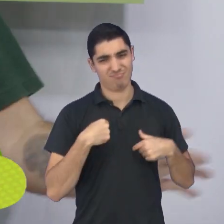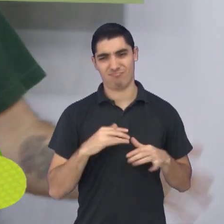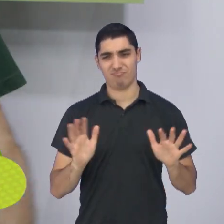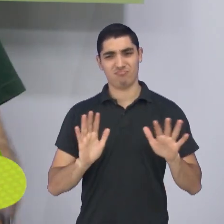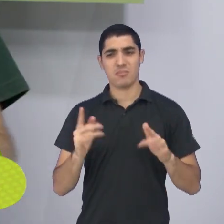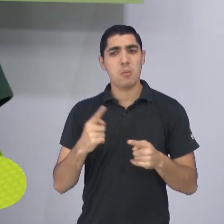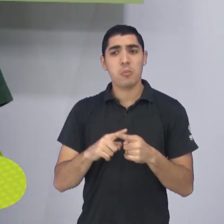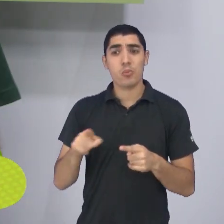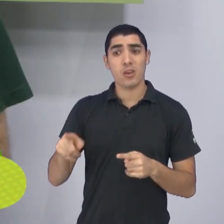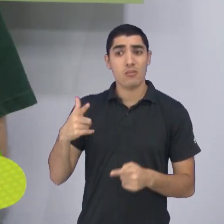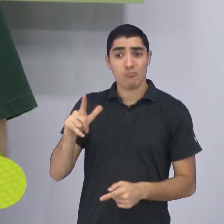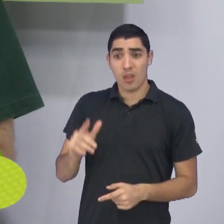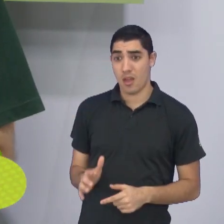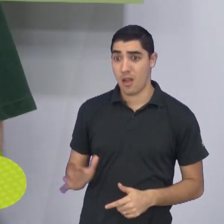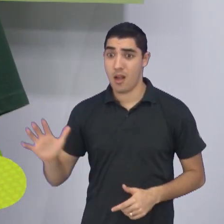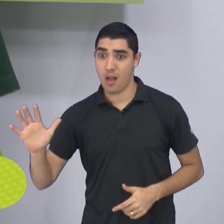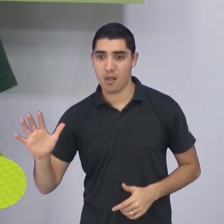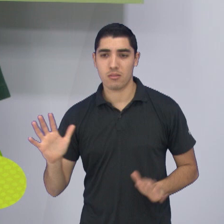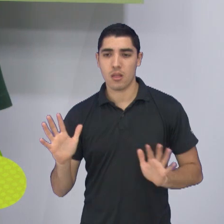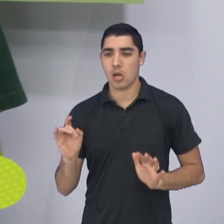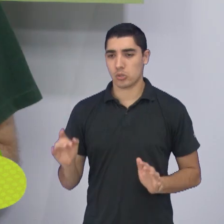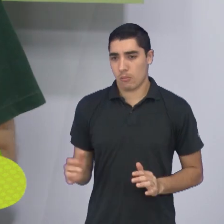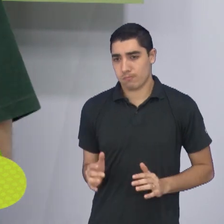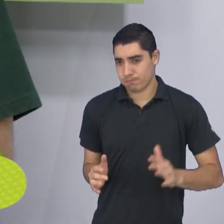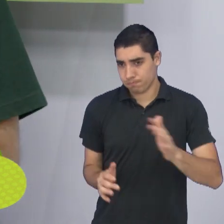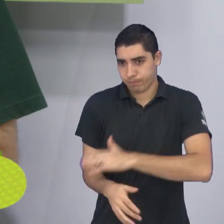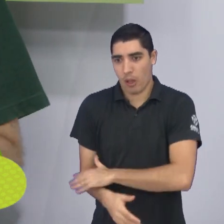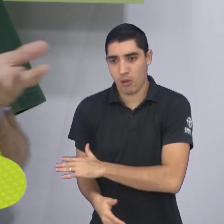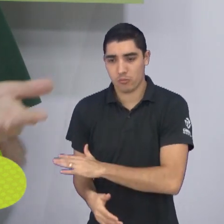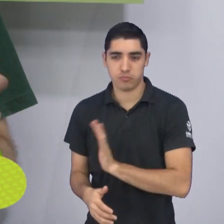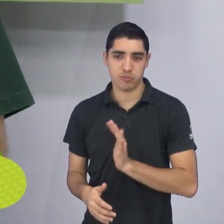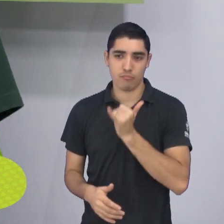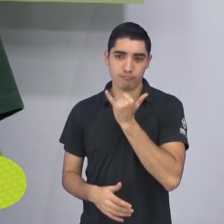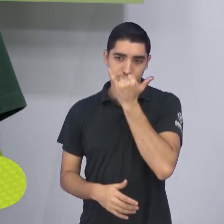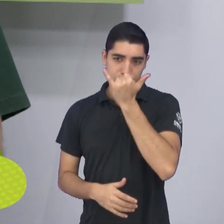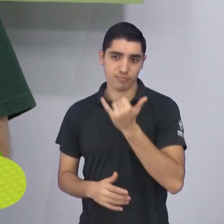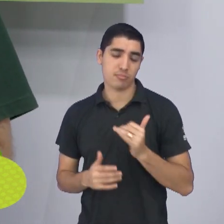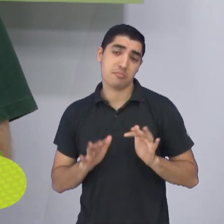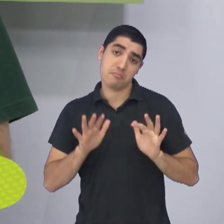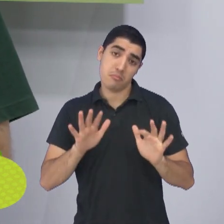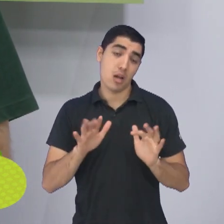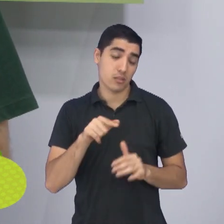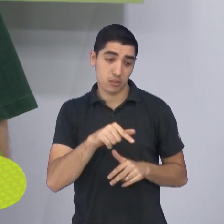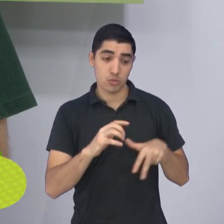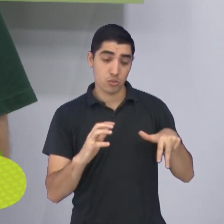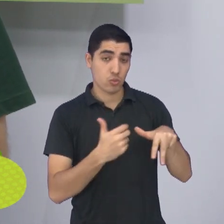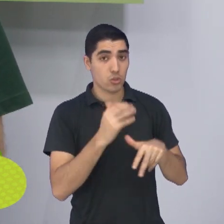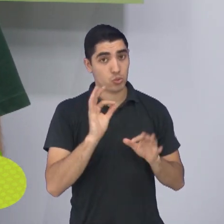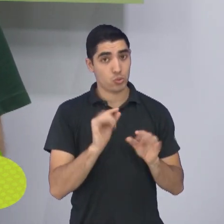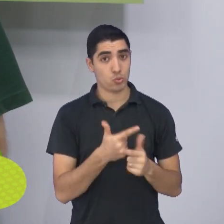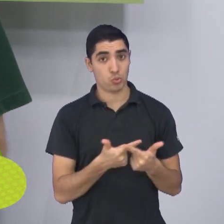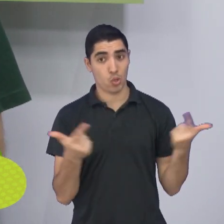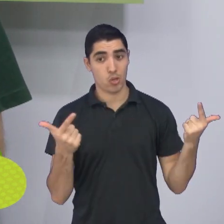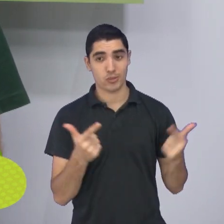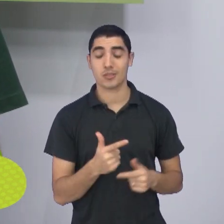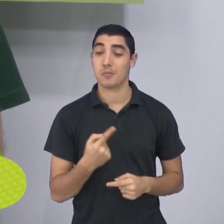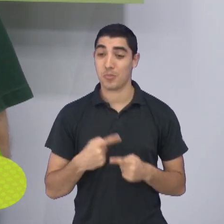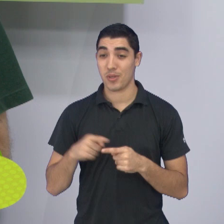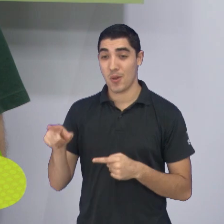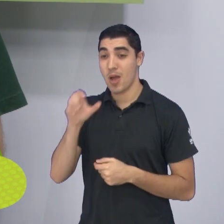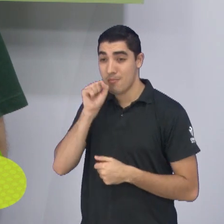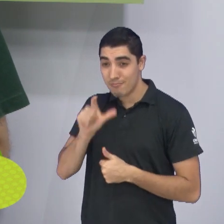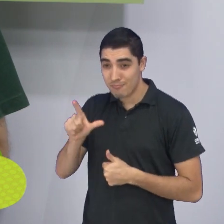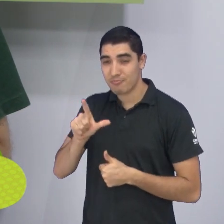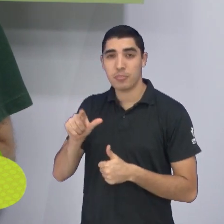não expande o corpo com o braço, a bola bate no braço dele. Mas, sorte do José Ense, que tinham dois piores, o Independente